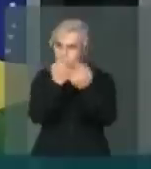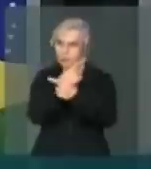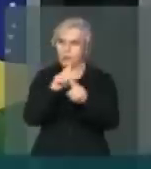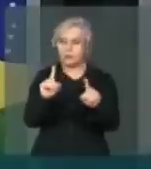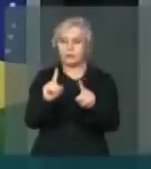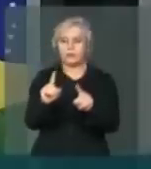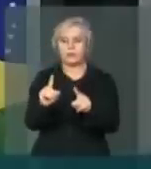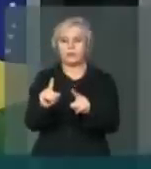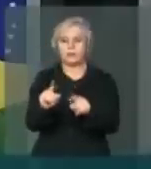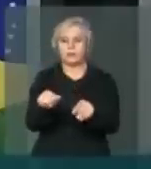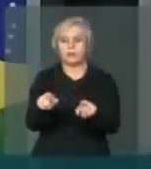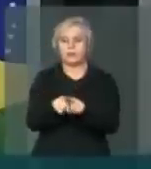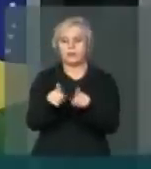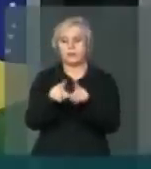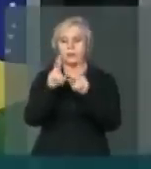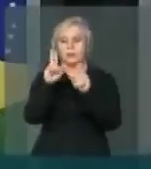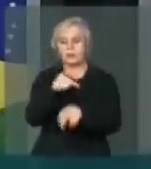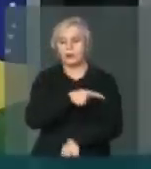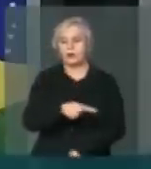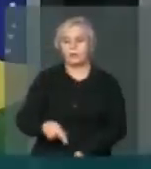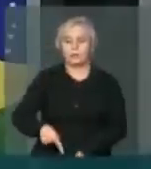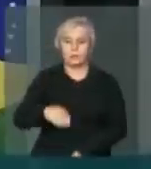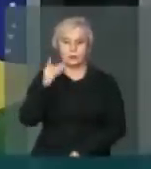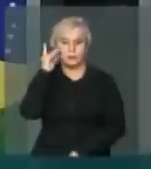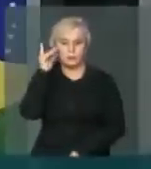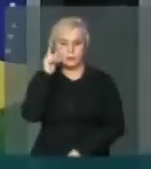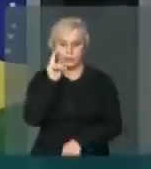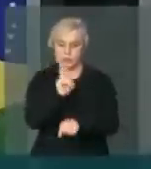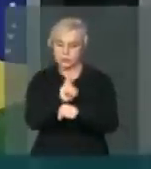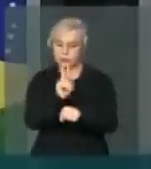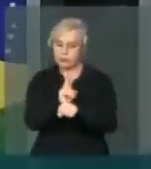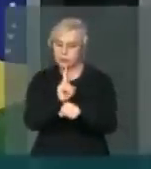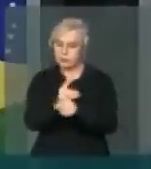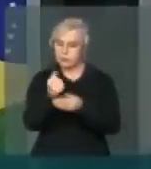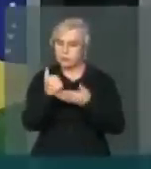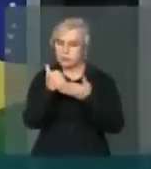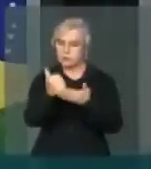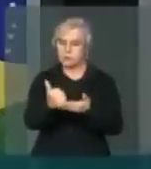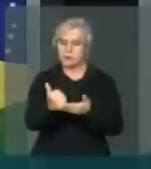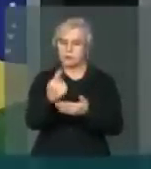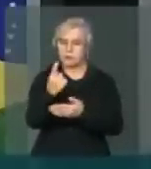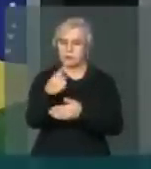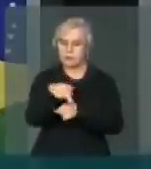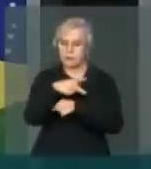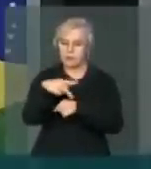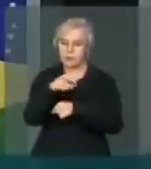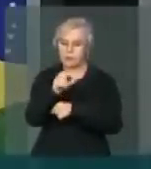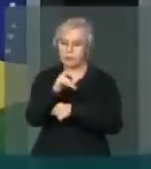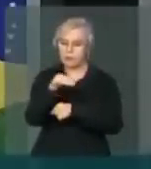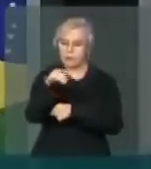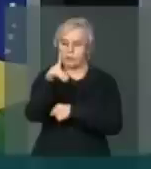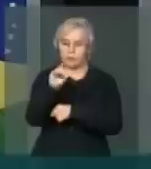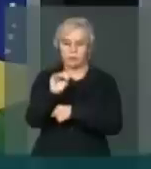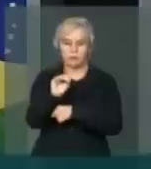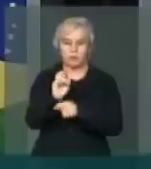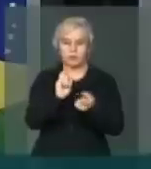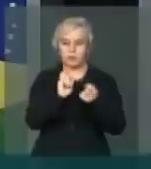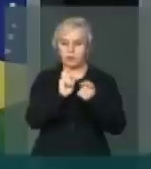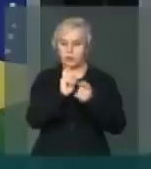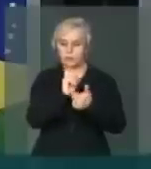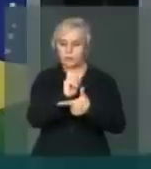Brasil Da Presidente Dilma Que dá guarida A um Estado Em que o Executivo